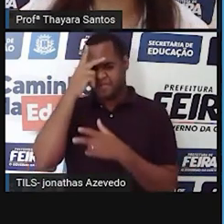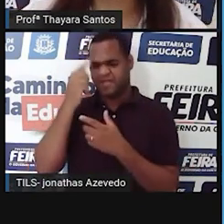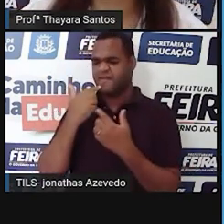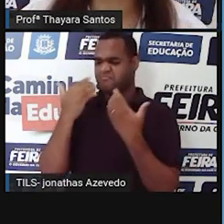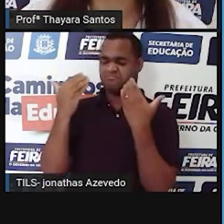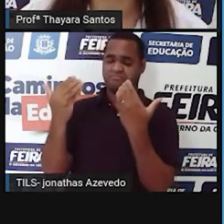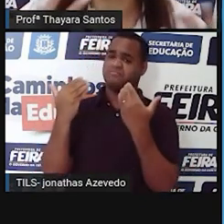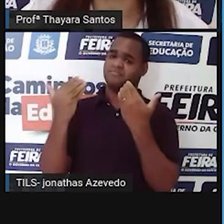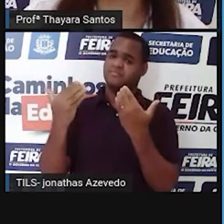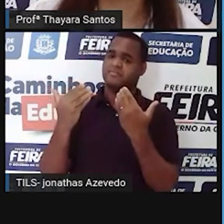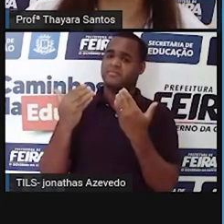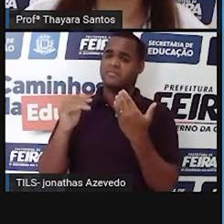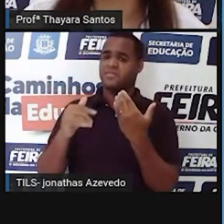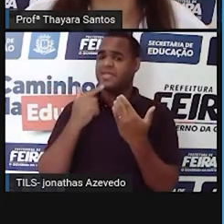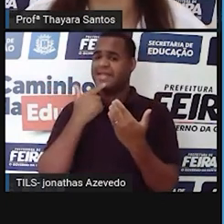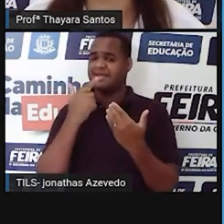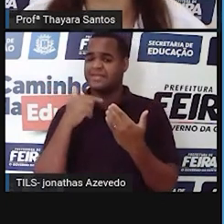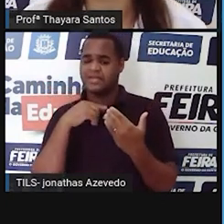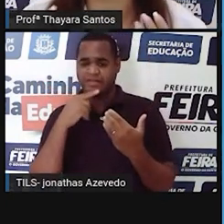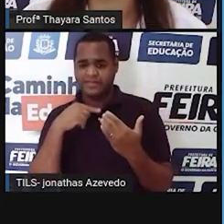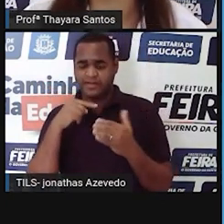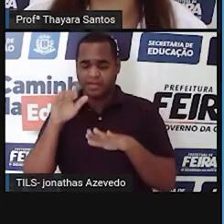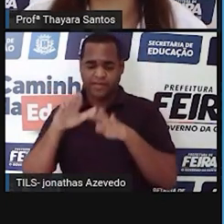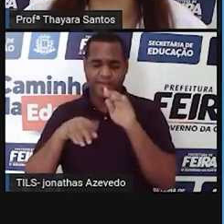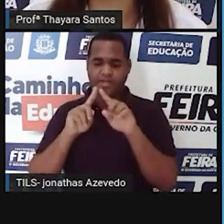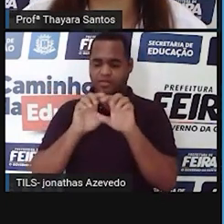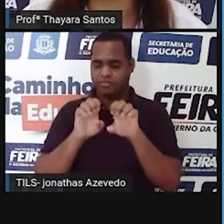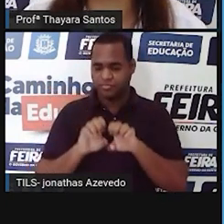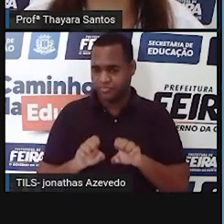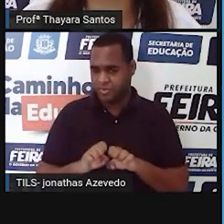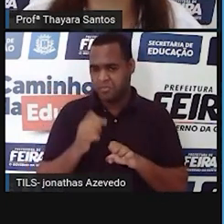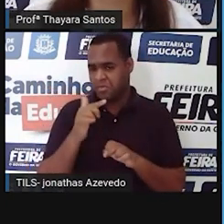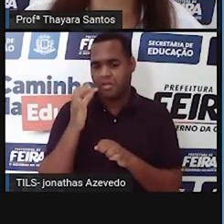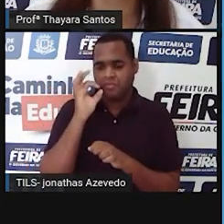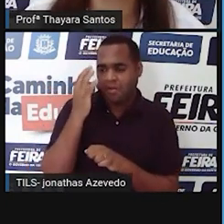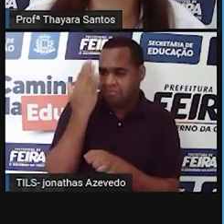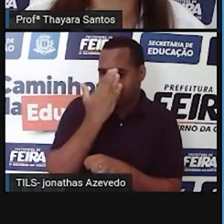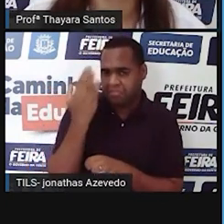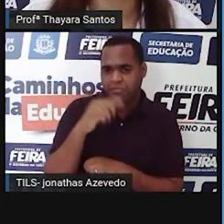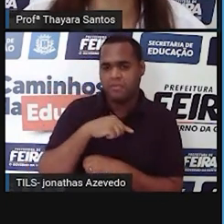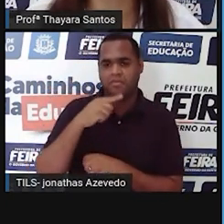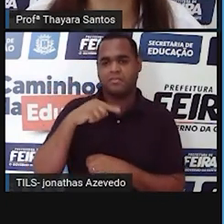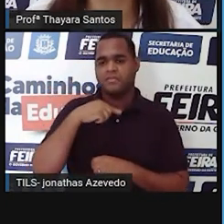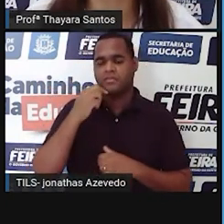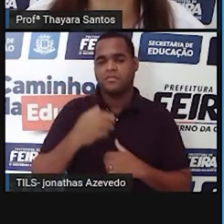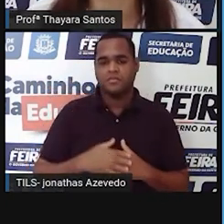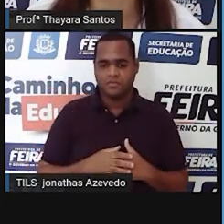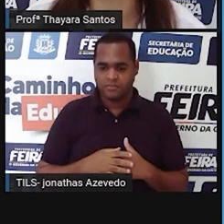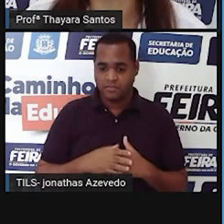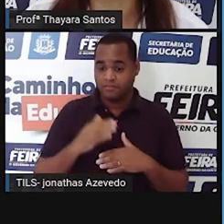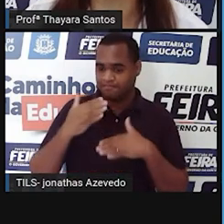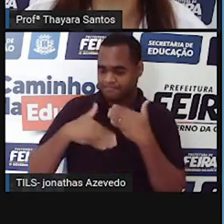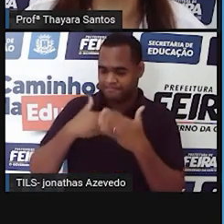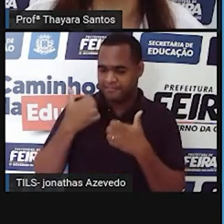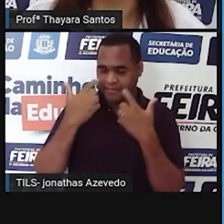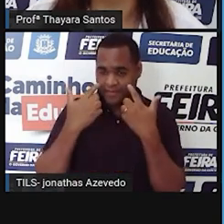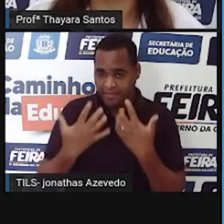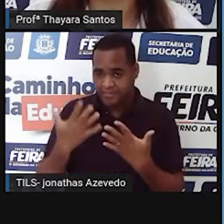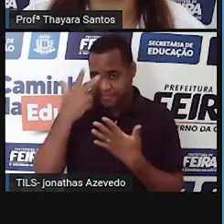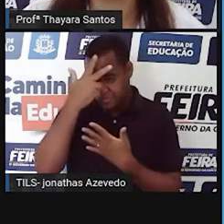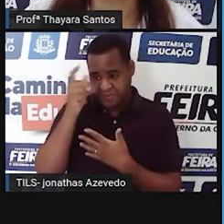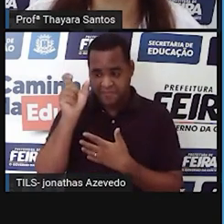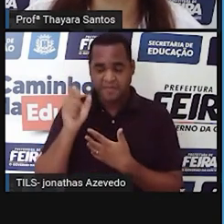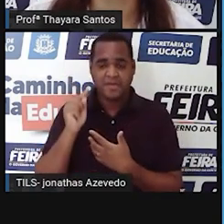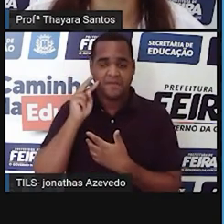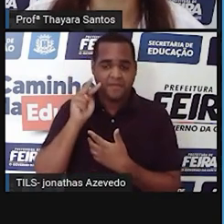desconfiadas, que talvez existissem estruturas pequenas que a gente não conseguia enxergar, mas ninguém, de fato, tinha visto isso.